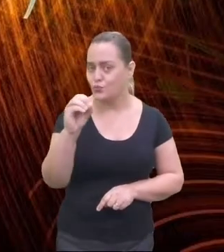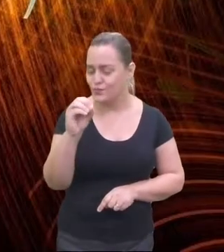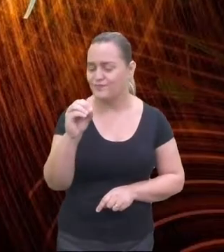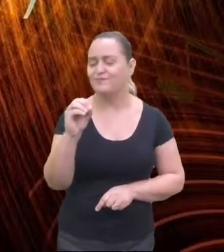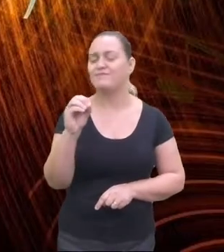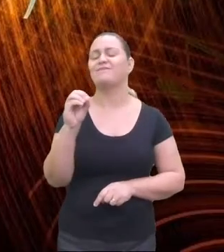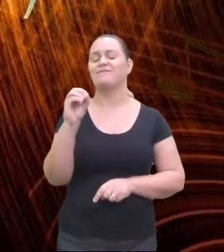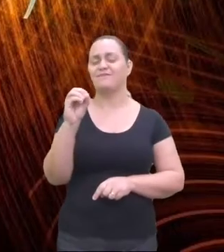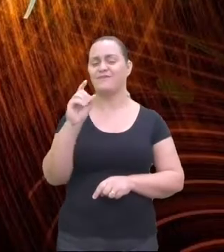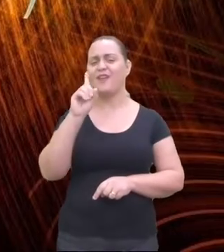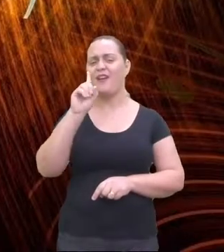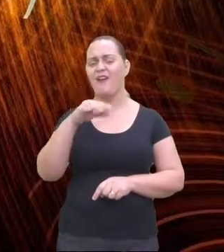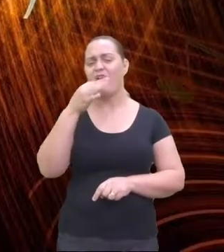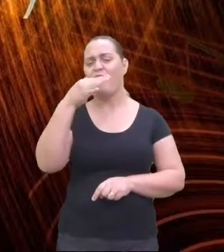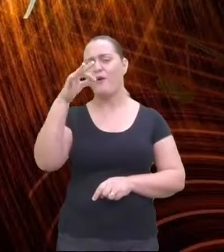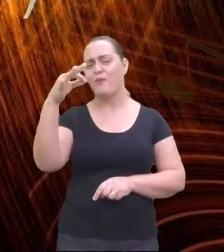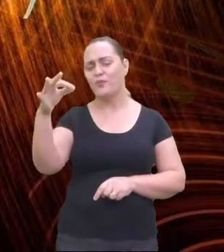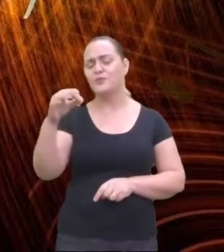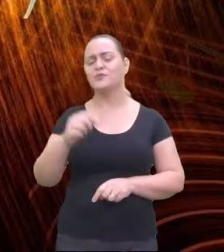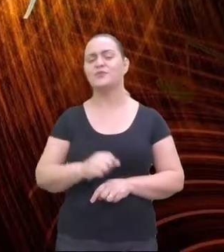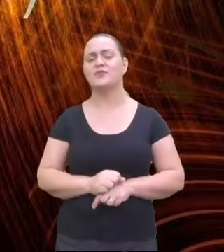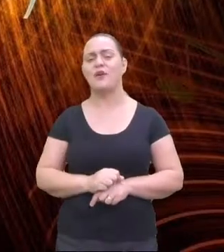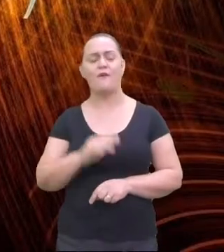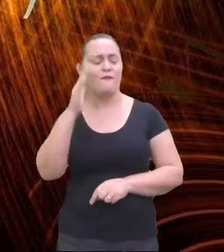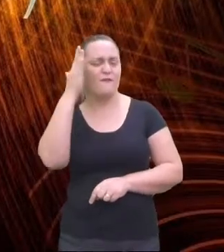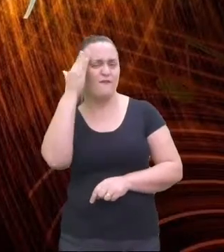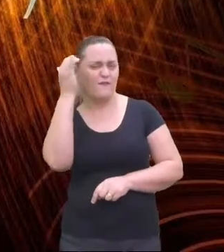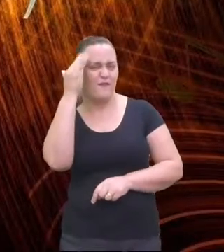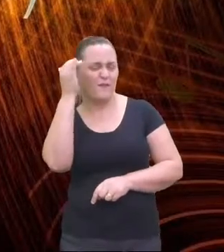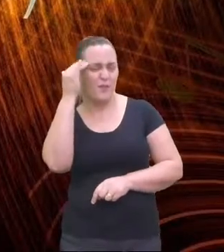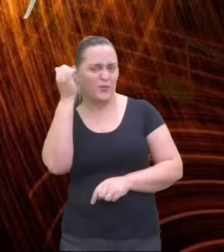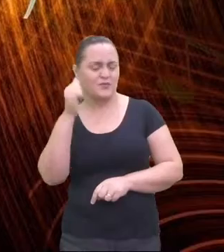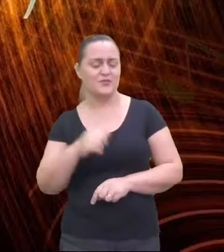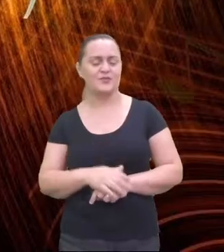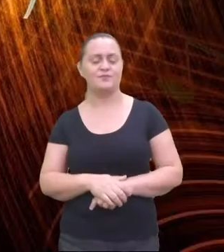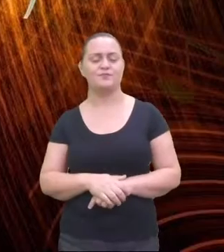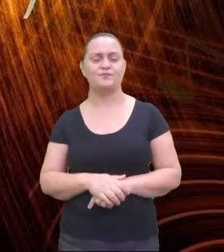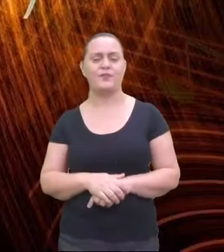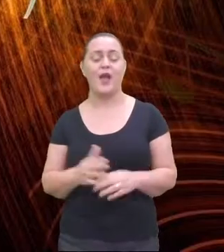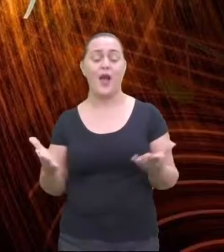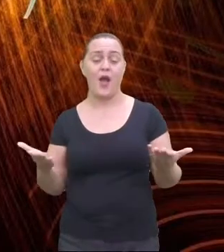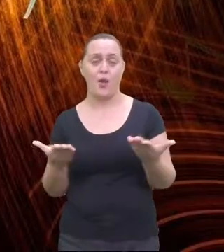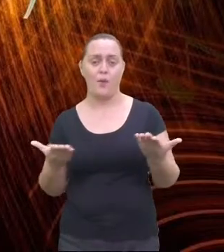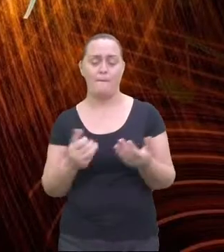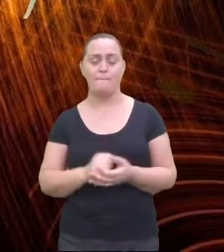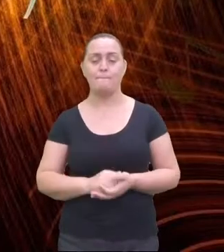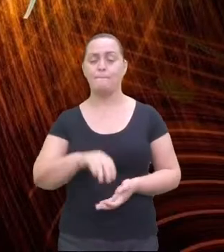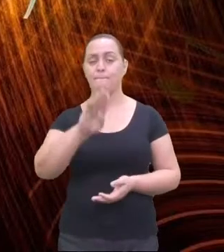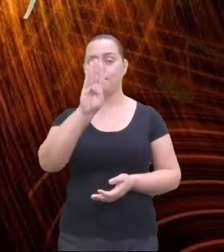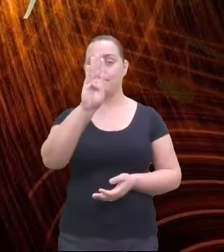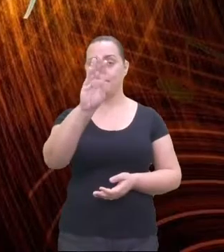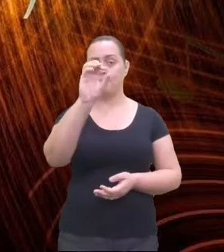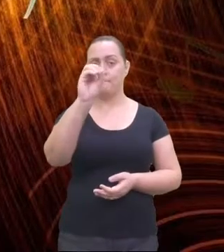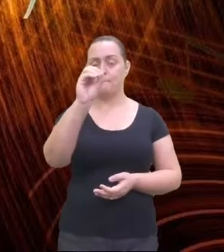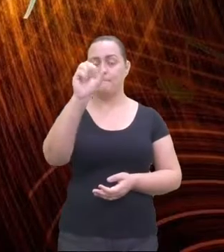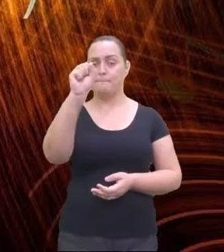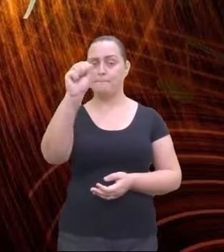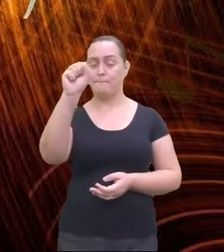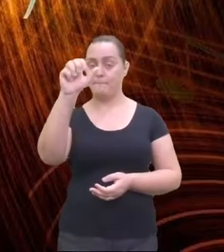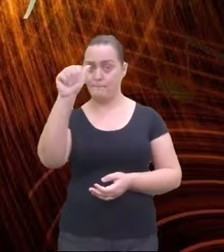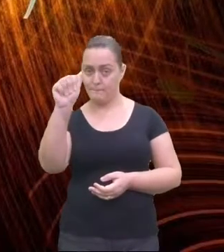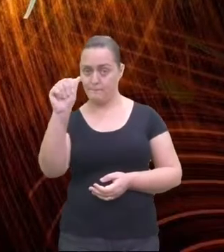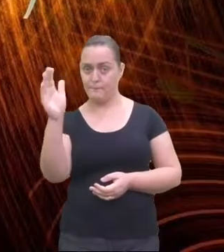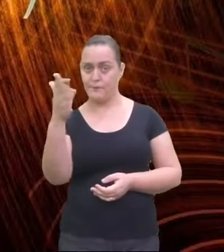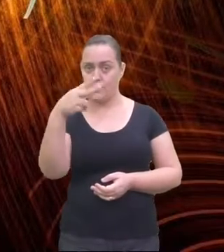famosos. Vamos falar agora, também, da Bossa Nova. Bossa Nova é um gênero musical derivado do samba.